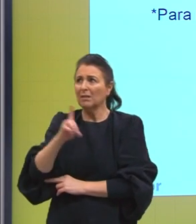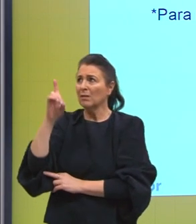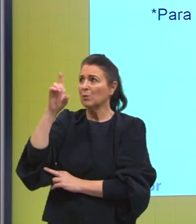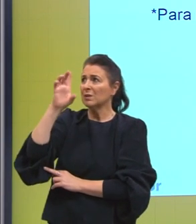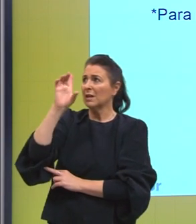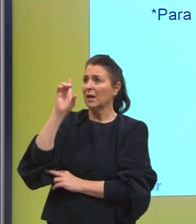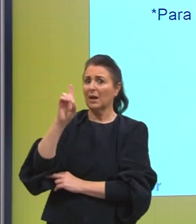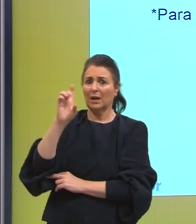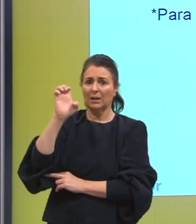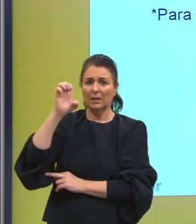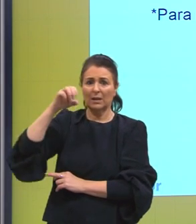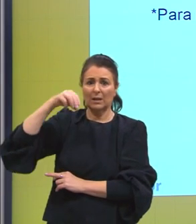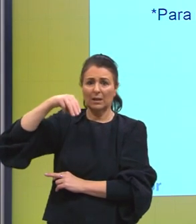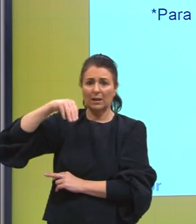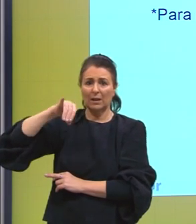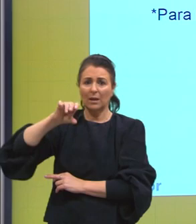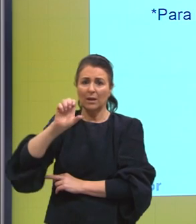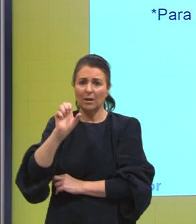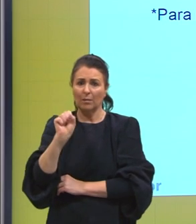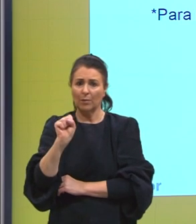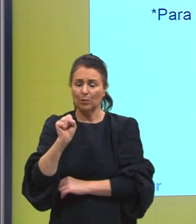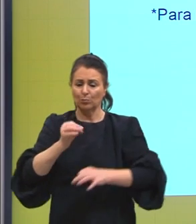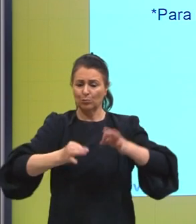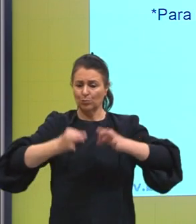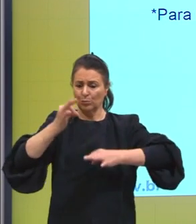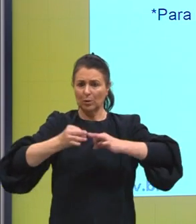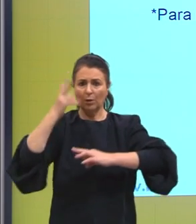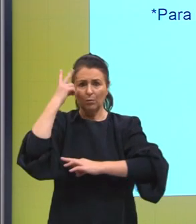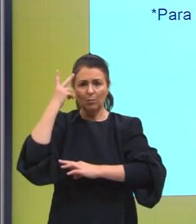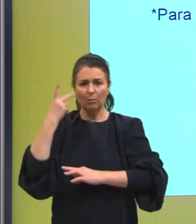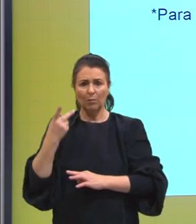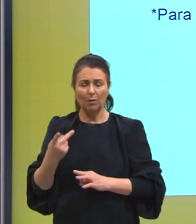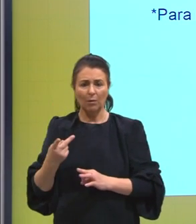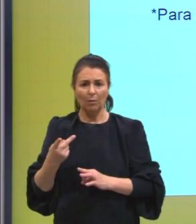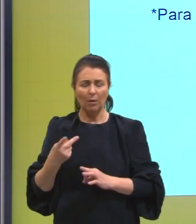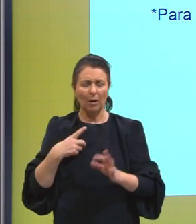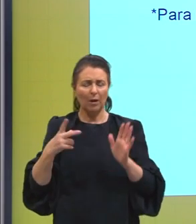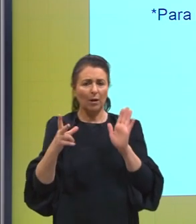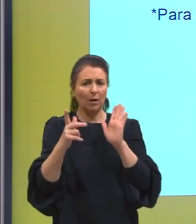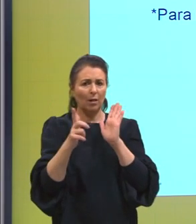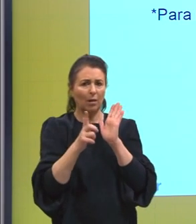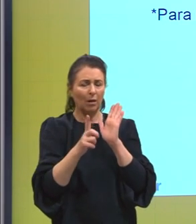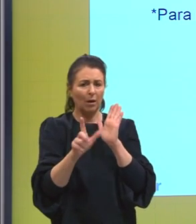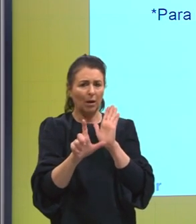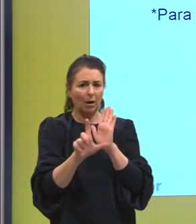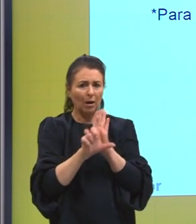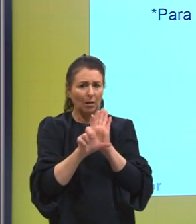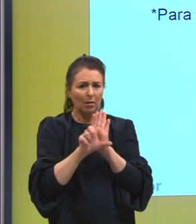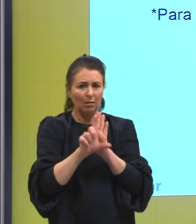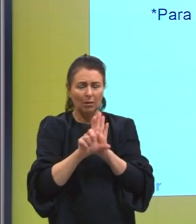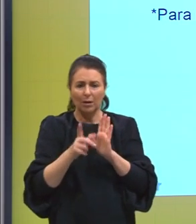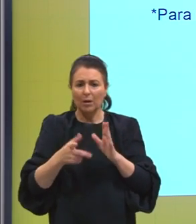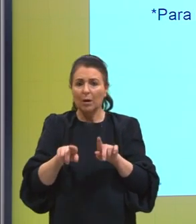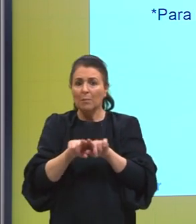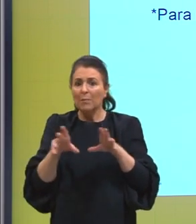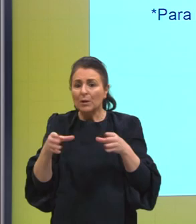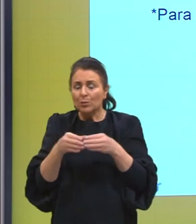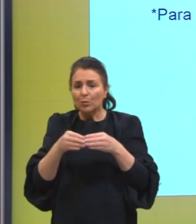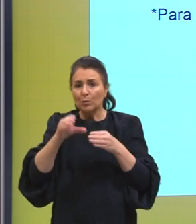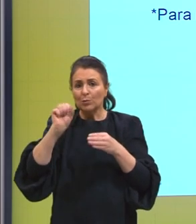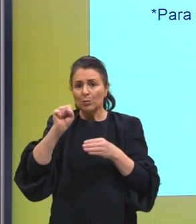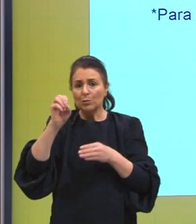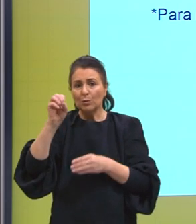era algo natural a questão da justiça. Seguia aqui uma lei natural. Mas aí os sofistas começam a questionar